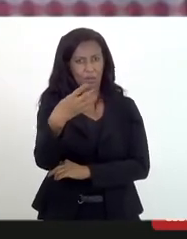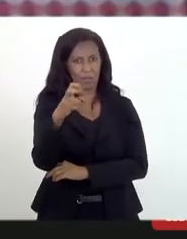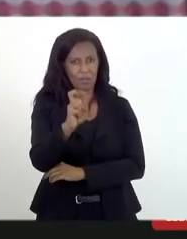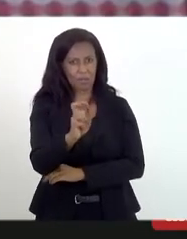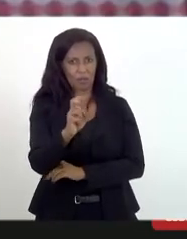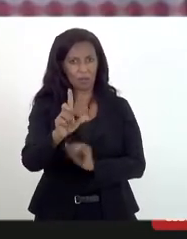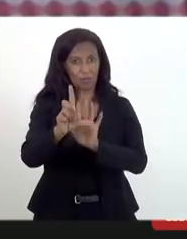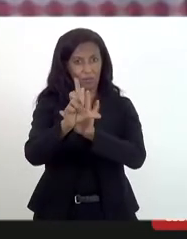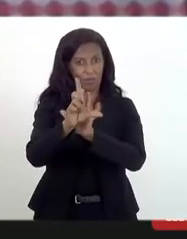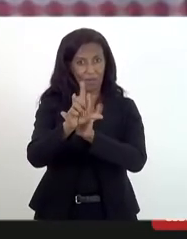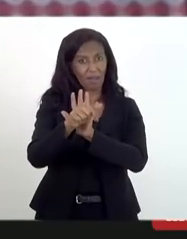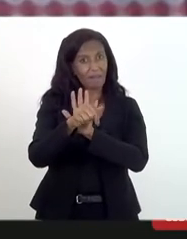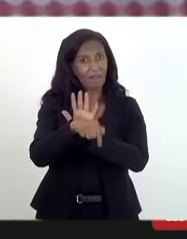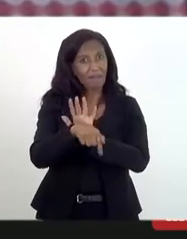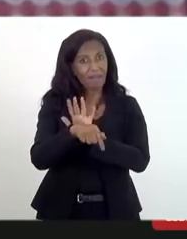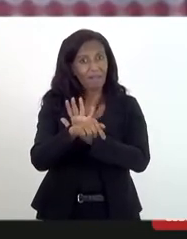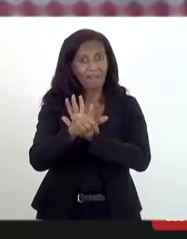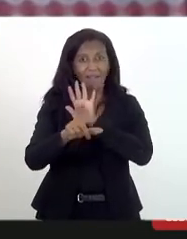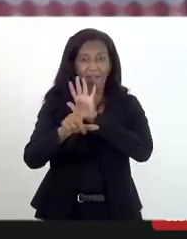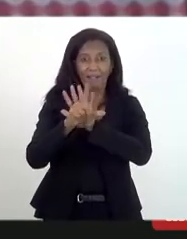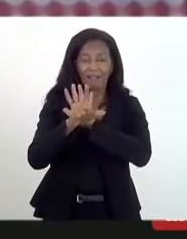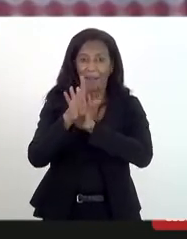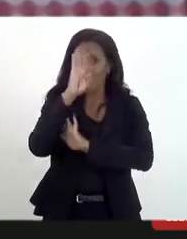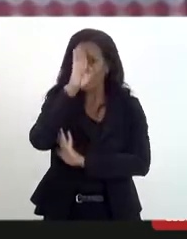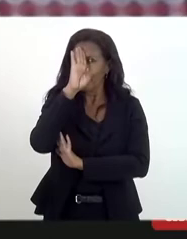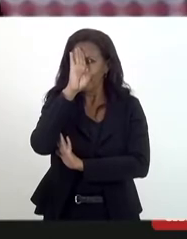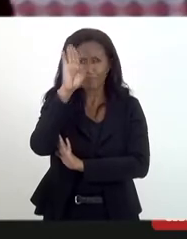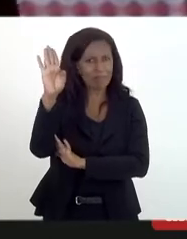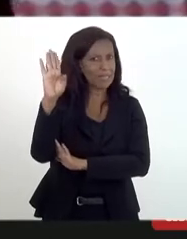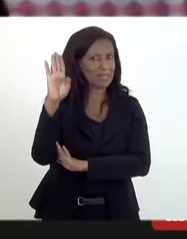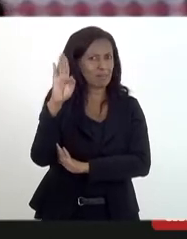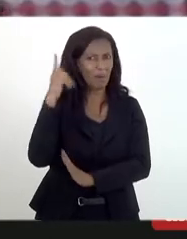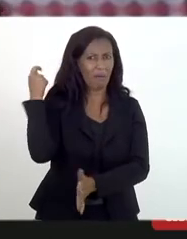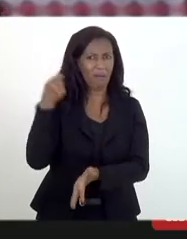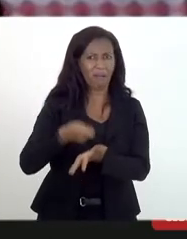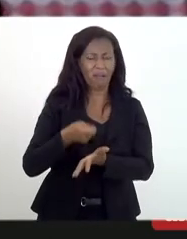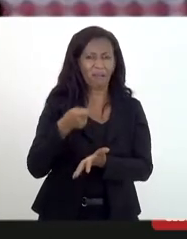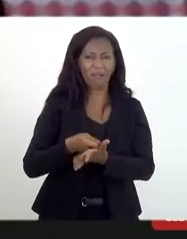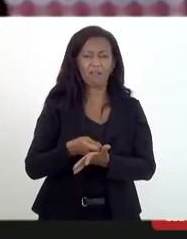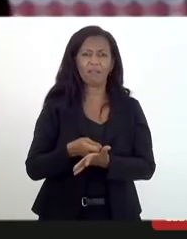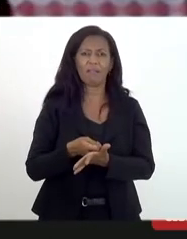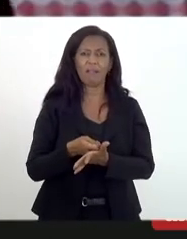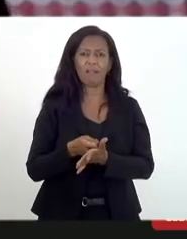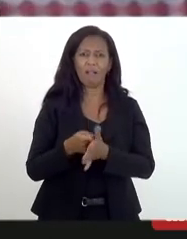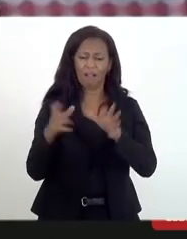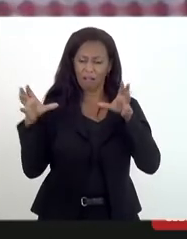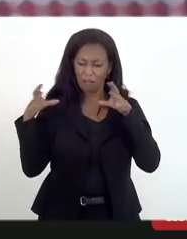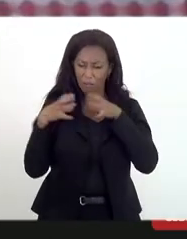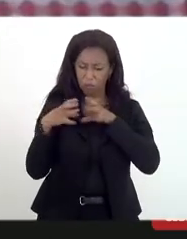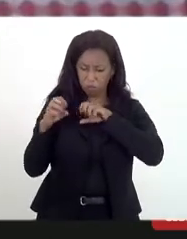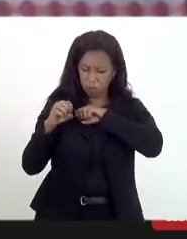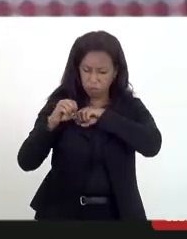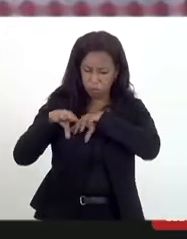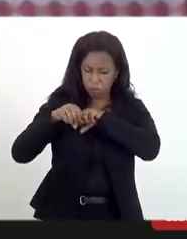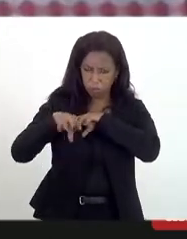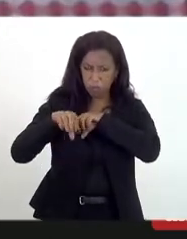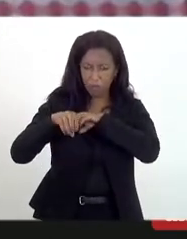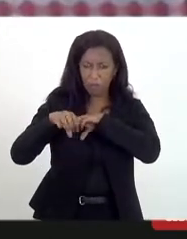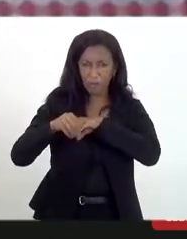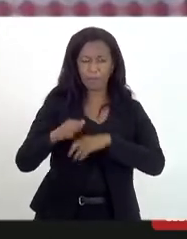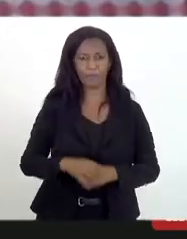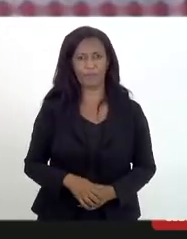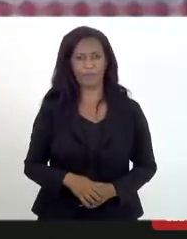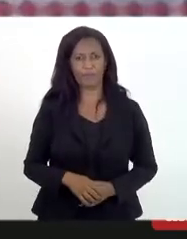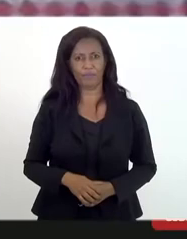ela é um instrumento fundamental para que a gente garanta no campo da educação a